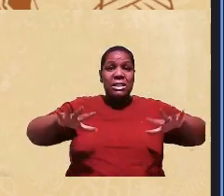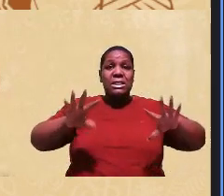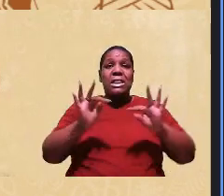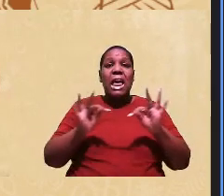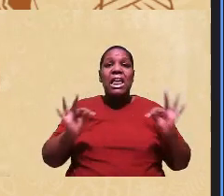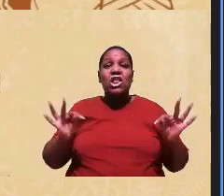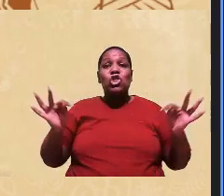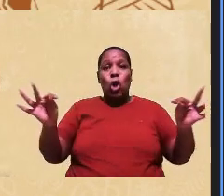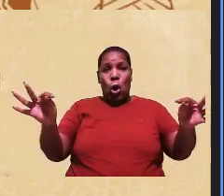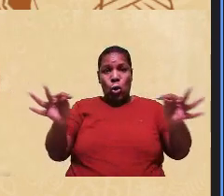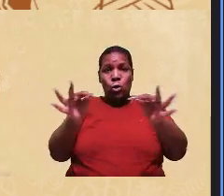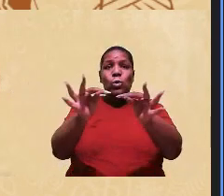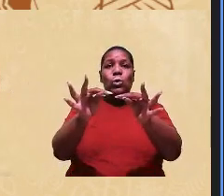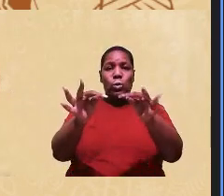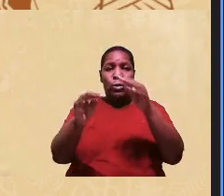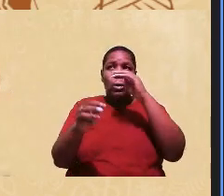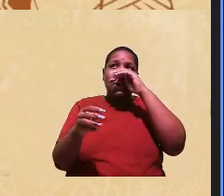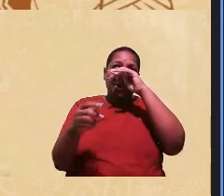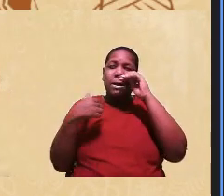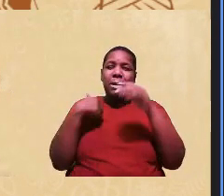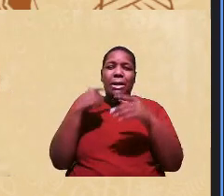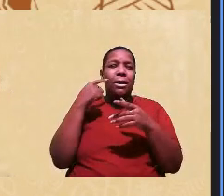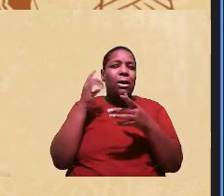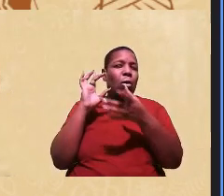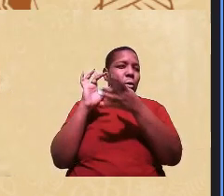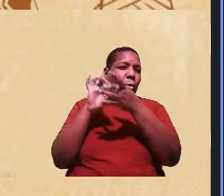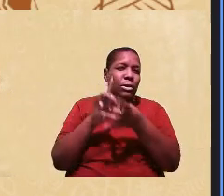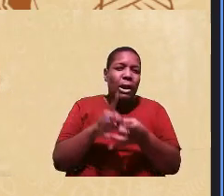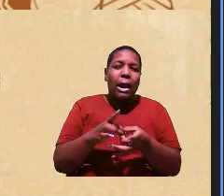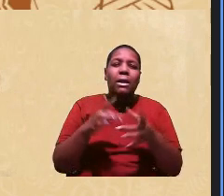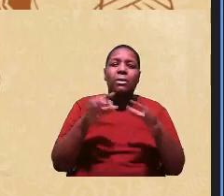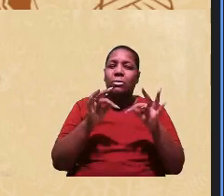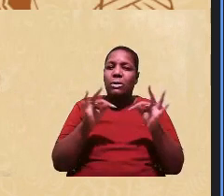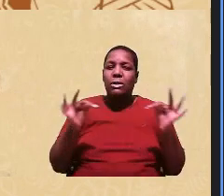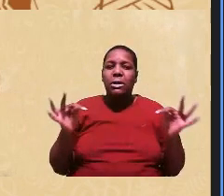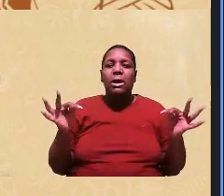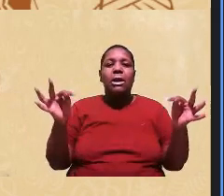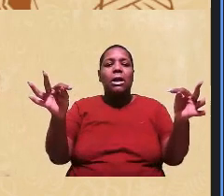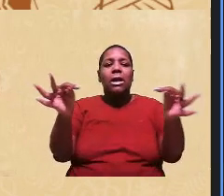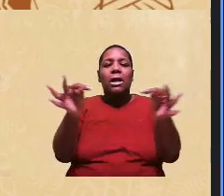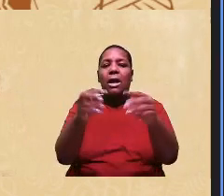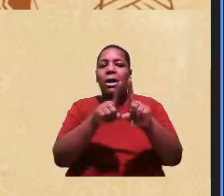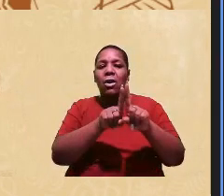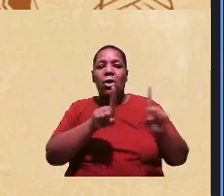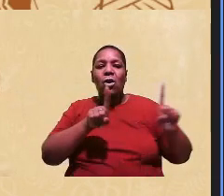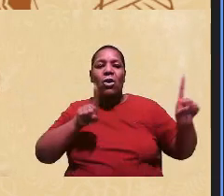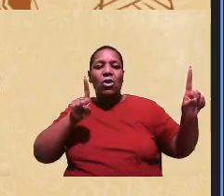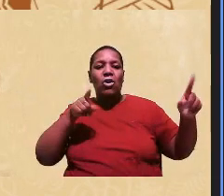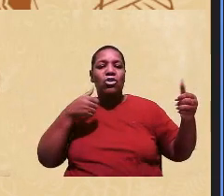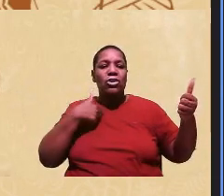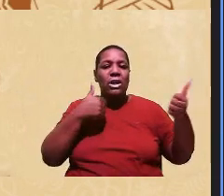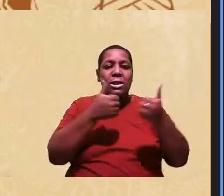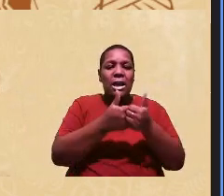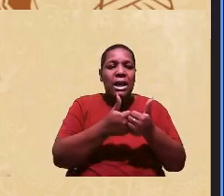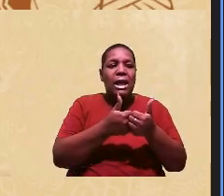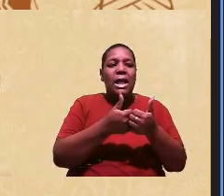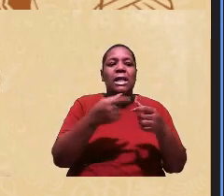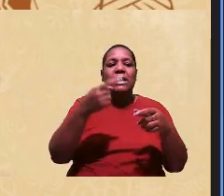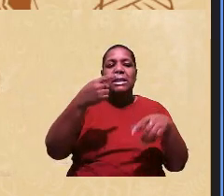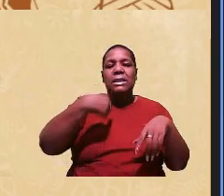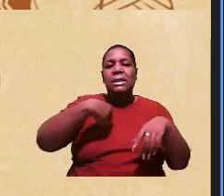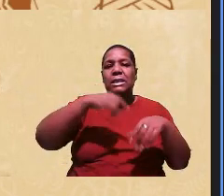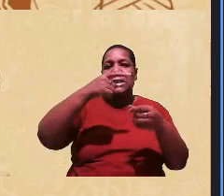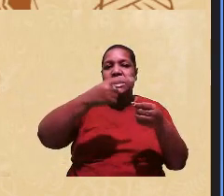vários contextos territórios em vários contextos longe de grandes centros mais próximos periurbanos rurais